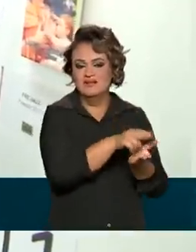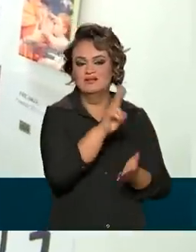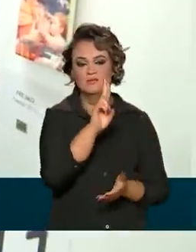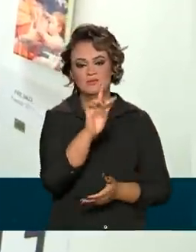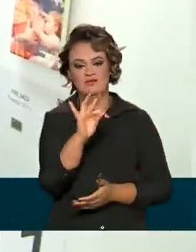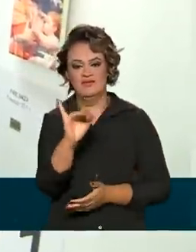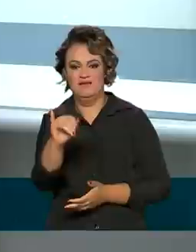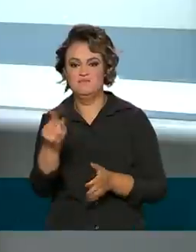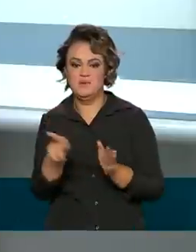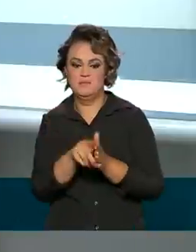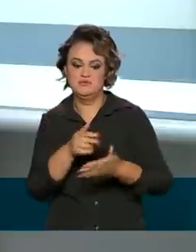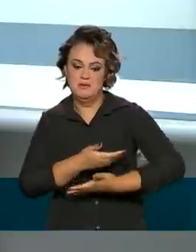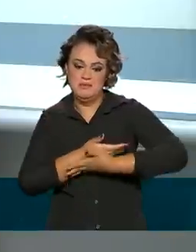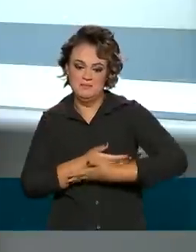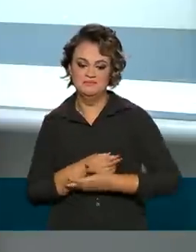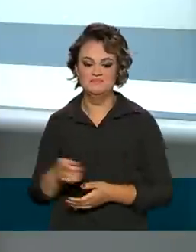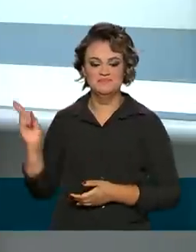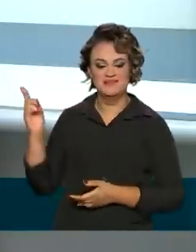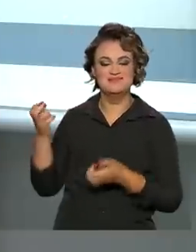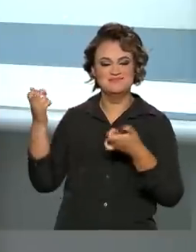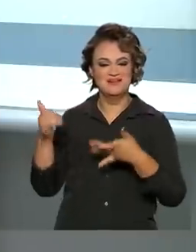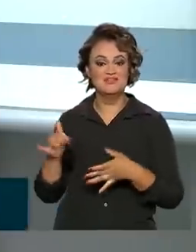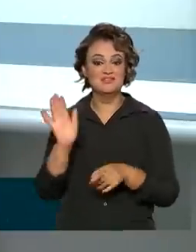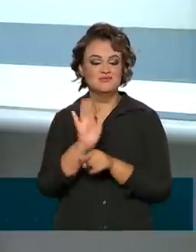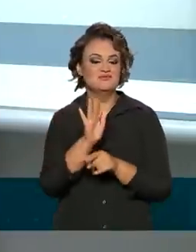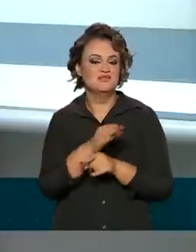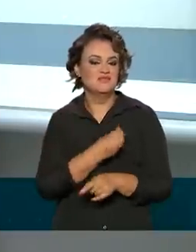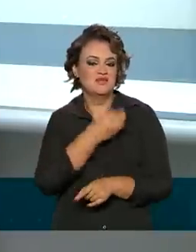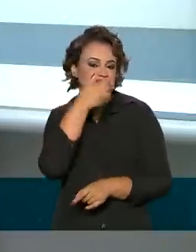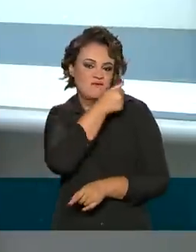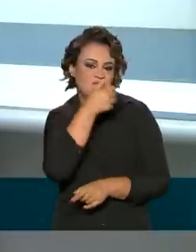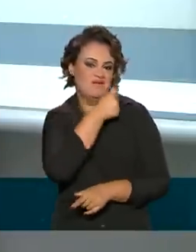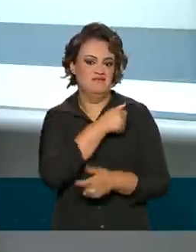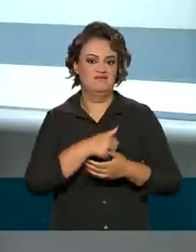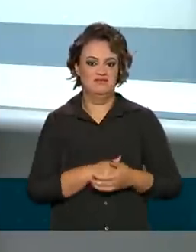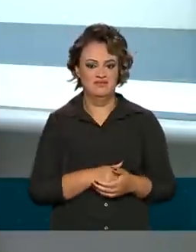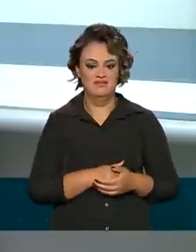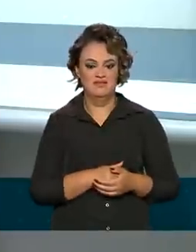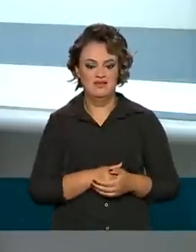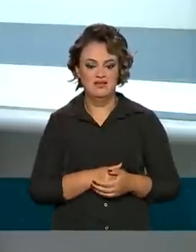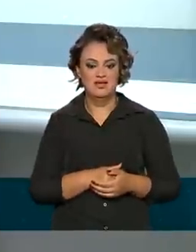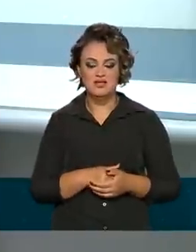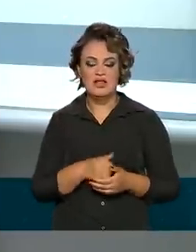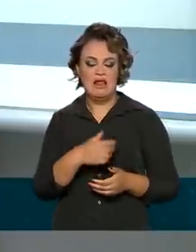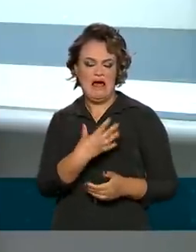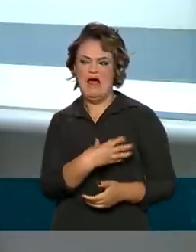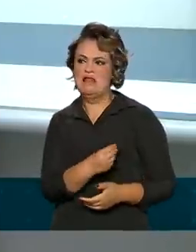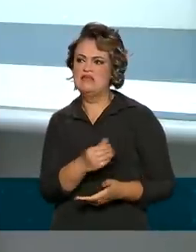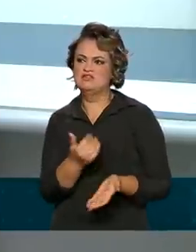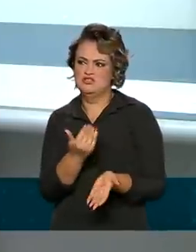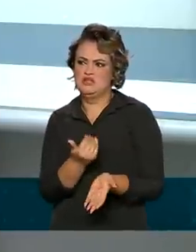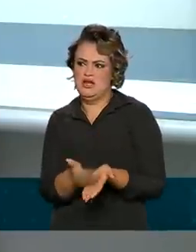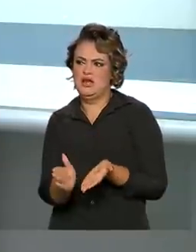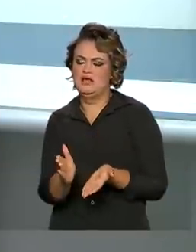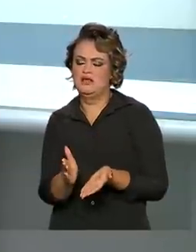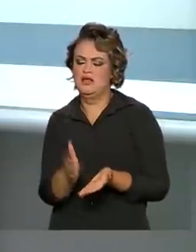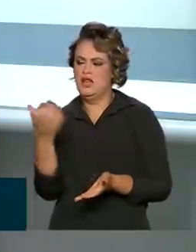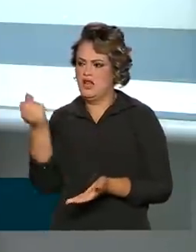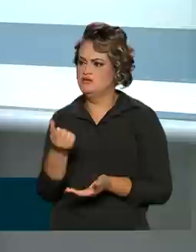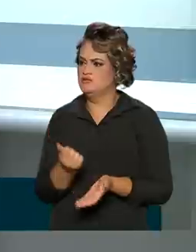neonatais. A gente está salvando vidas e nem precisa estar sobrando leite, né? Porque